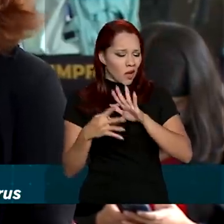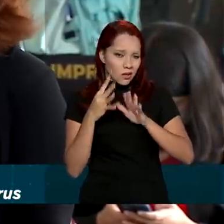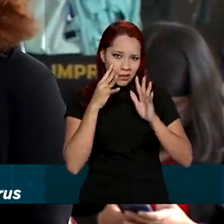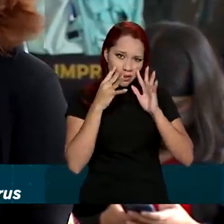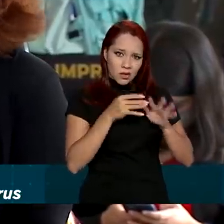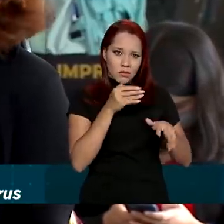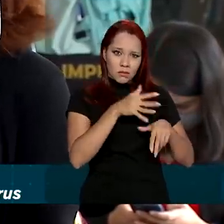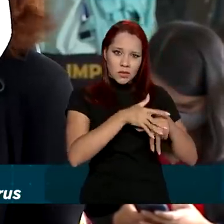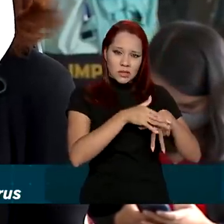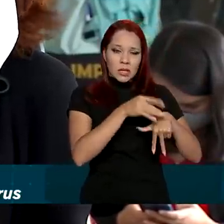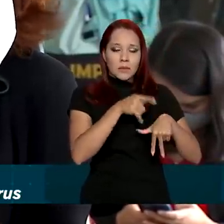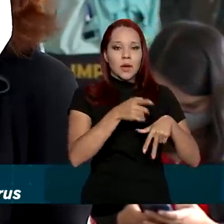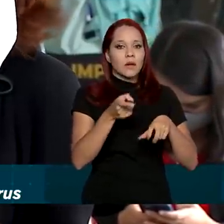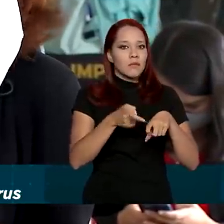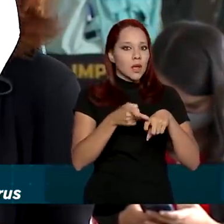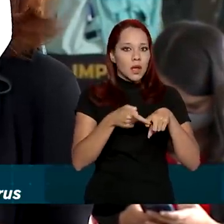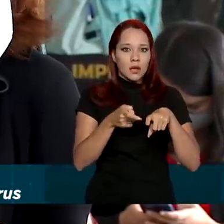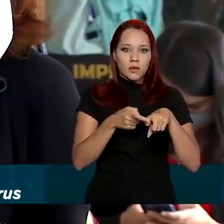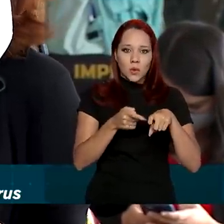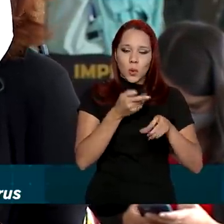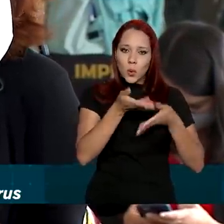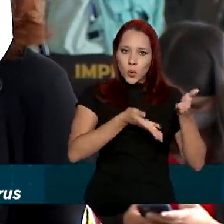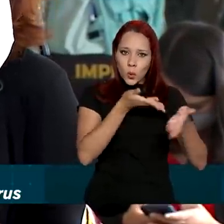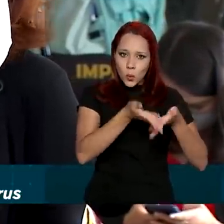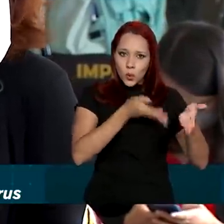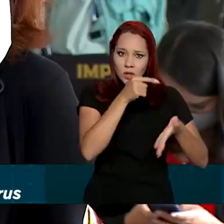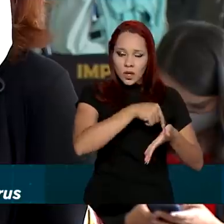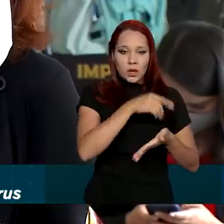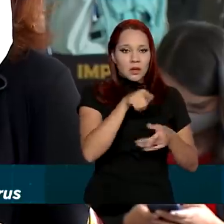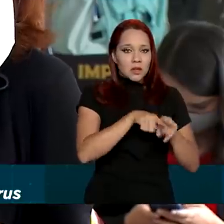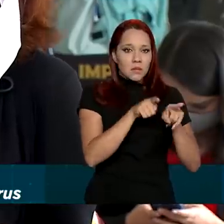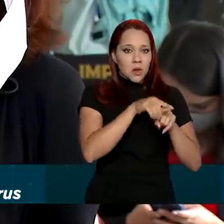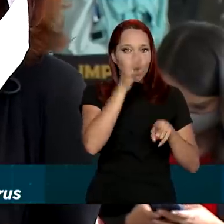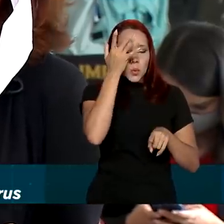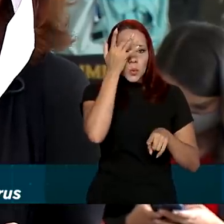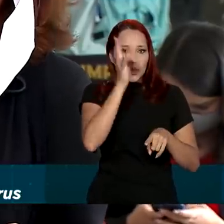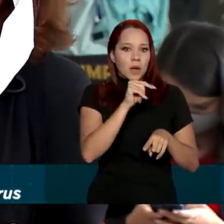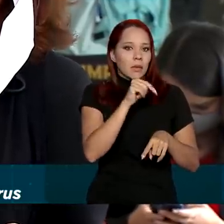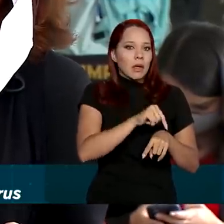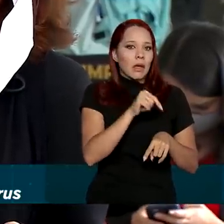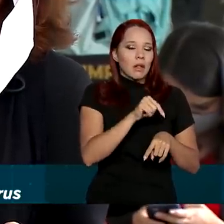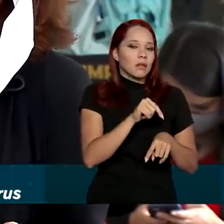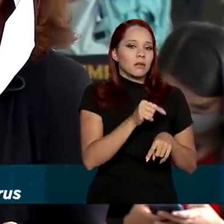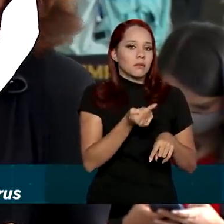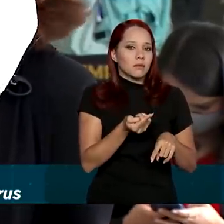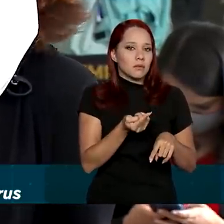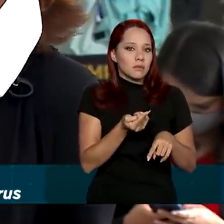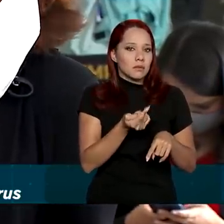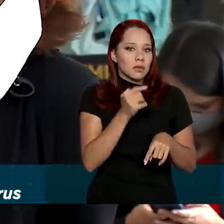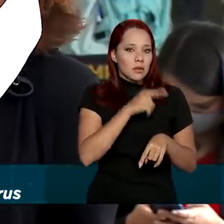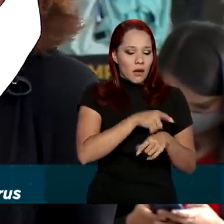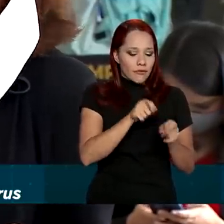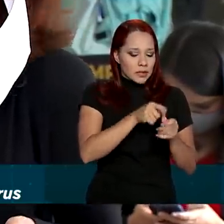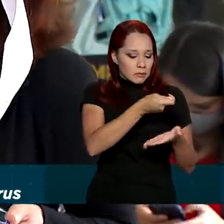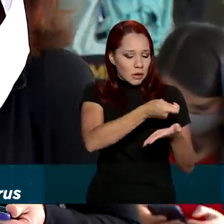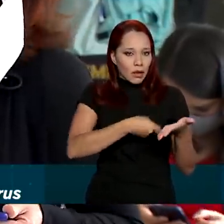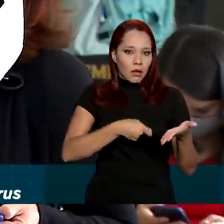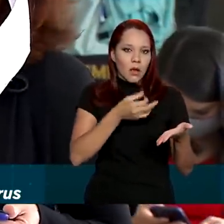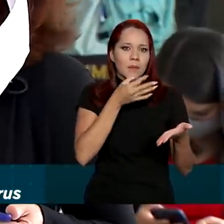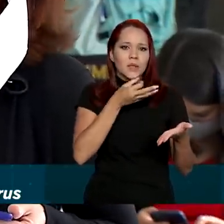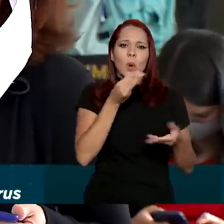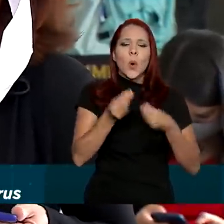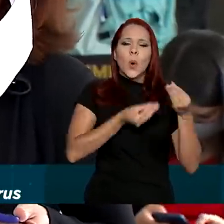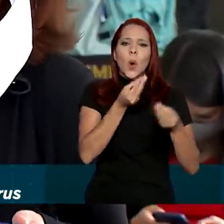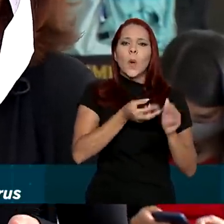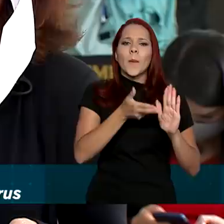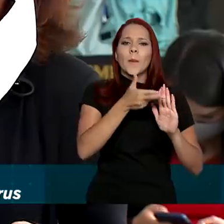Para que o médico que cuida daquele paciente também não saiba que ele está prescrevendo aquele medicamento. Como é que é